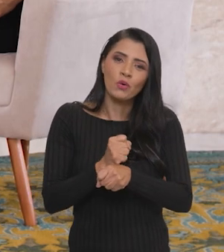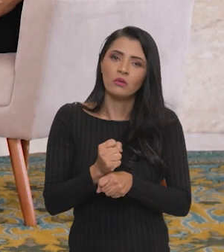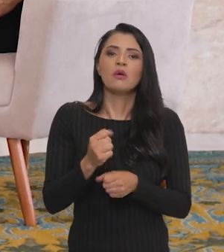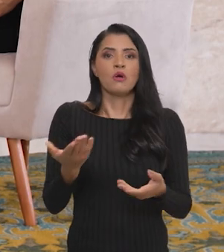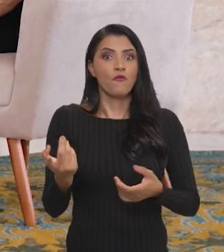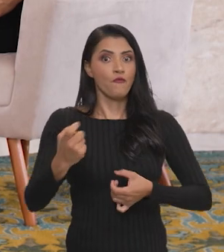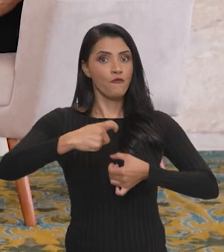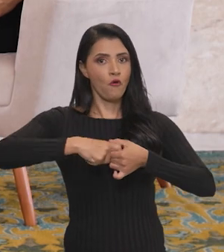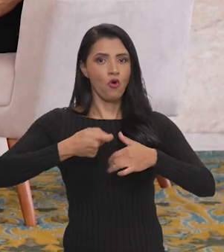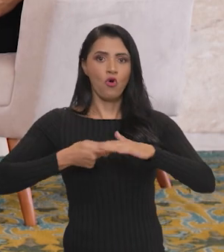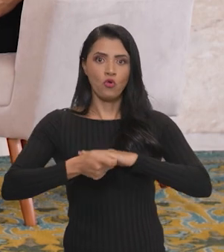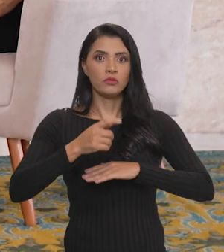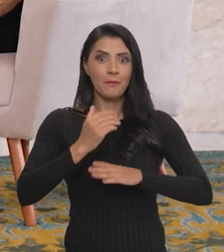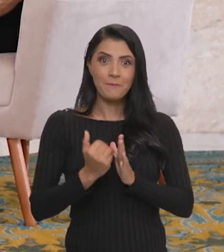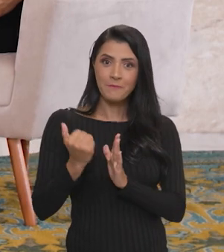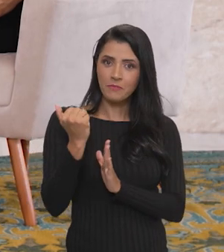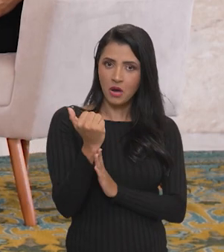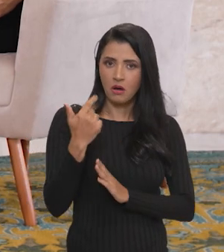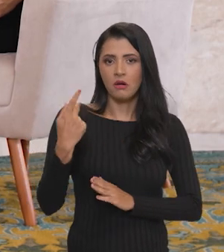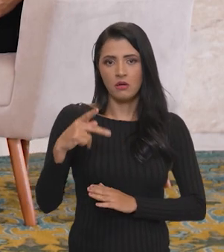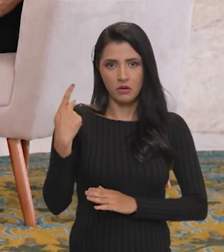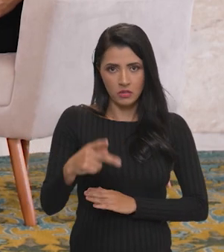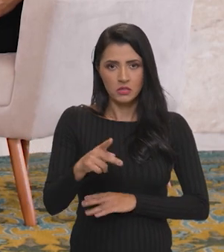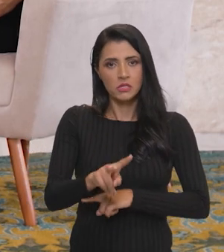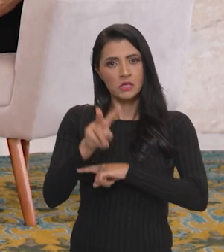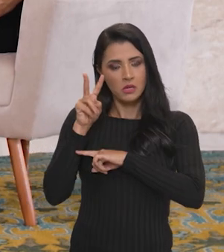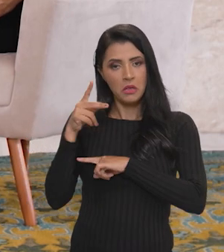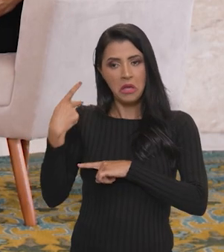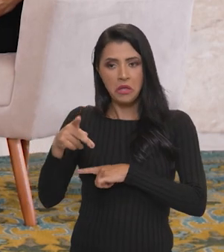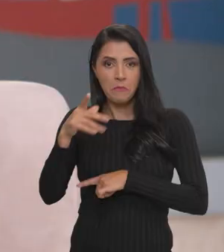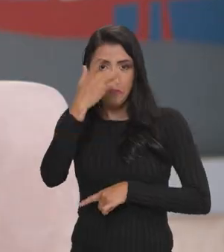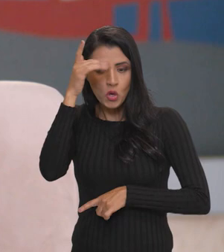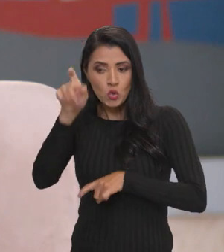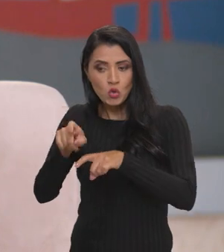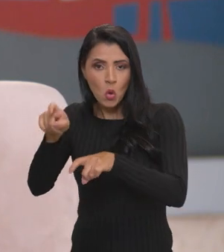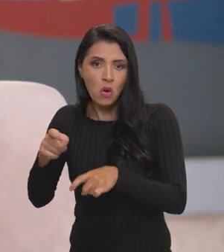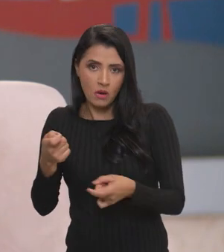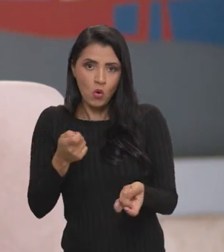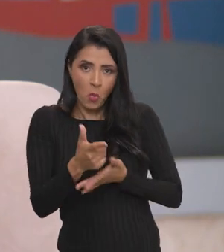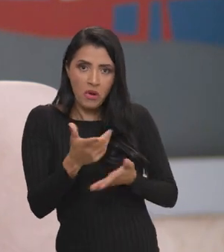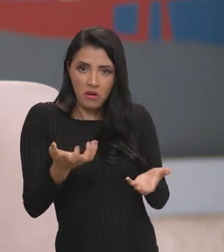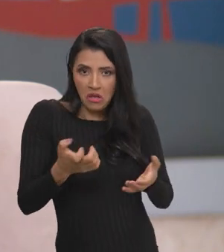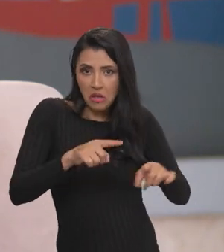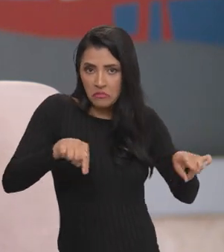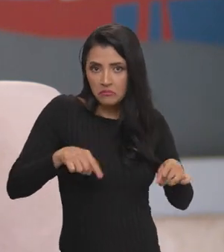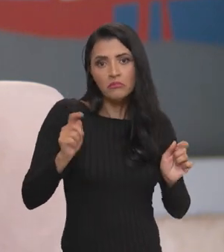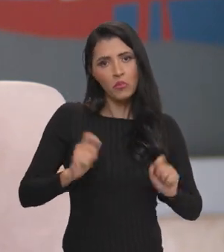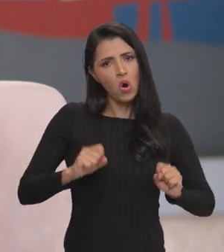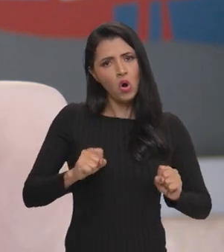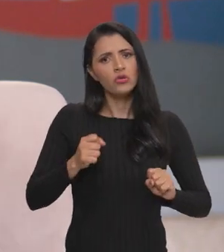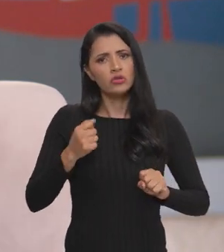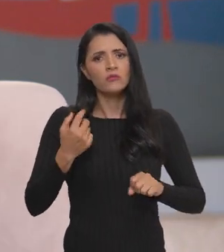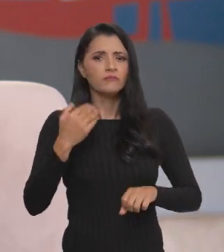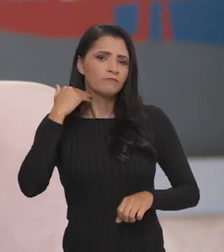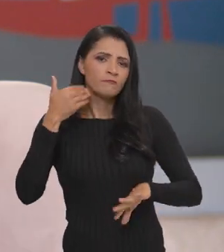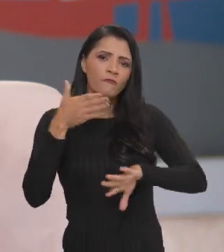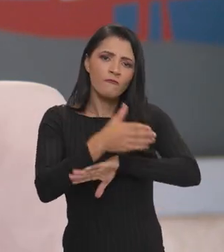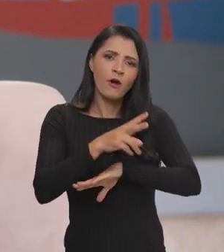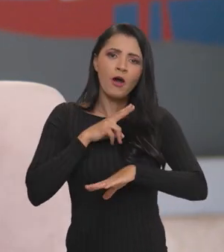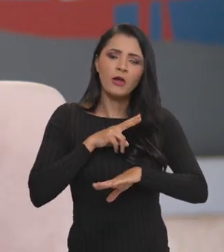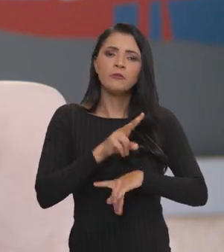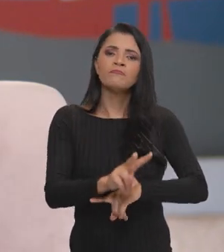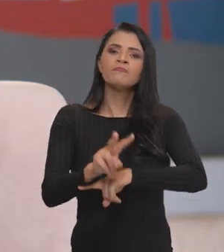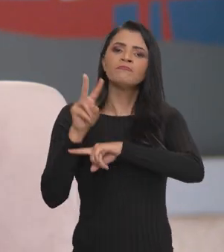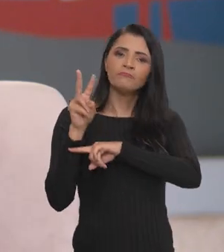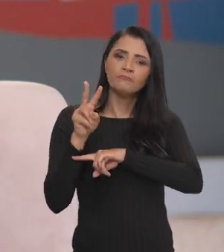Então, agora a gente retoma um financiamento mais forte do crédito fundiário e aí o agricultor que quiser comprar sua terra vai poder comprar, pega o financiamento,